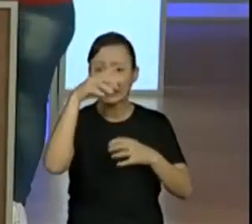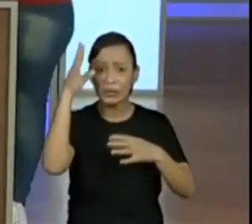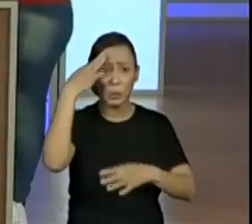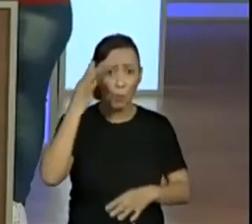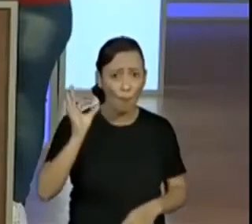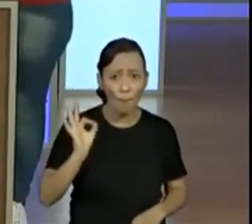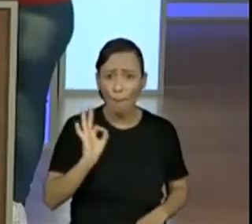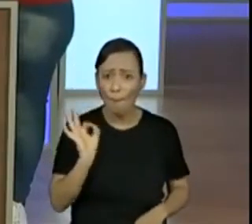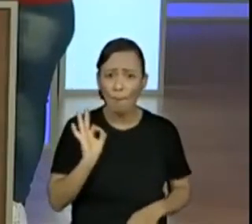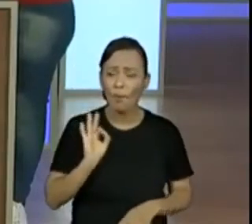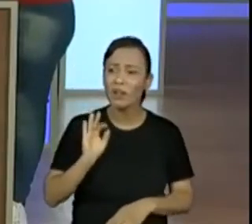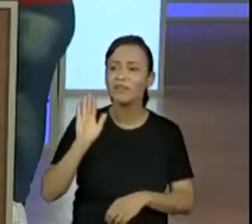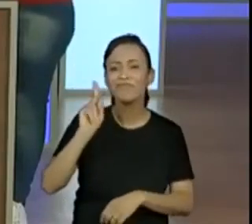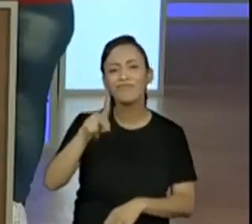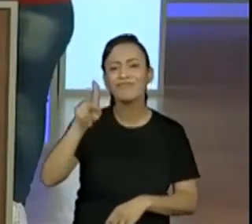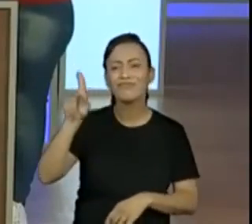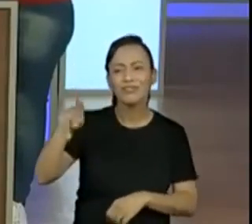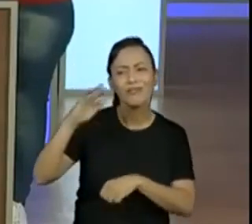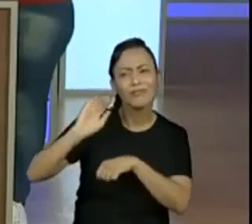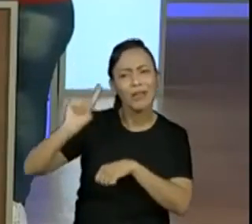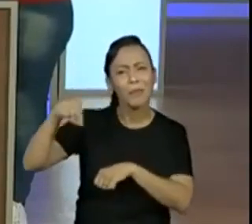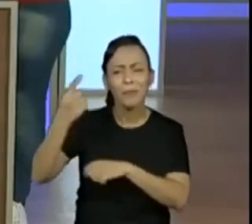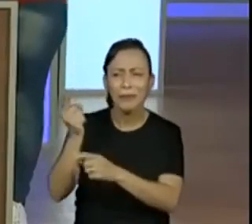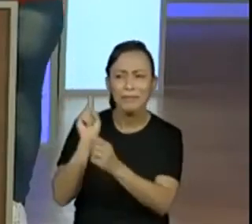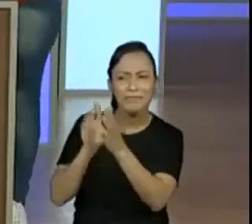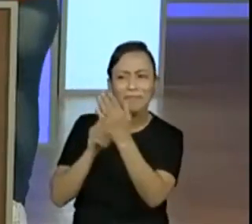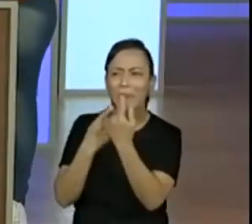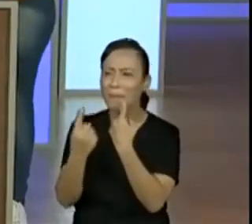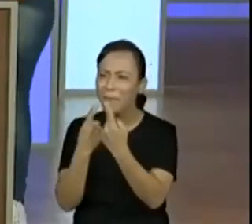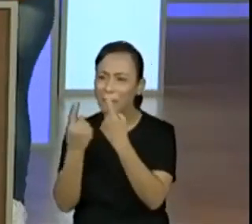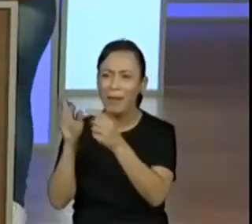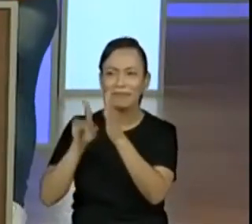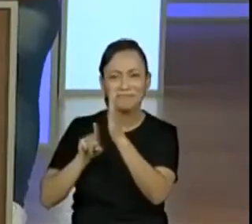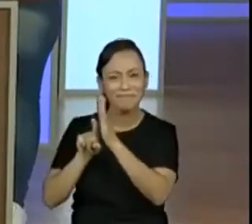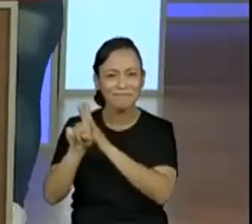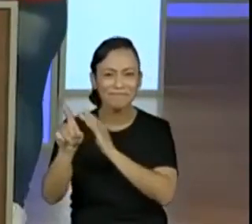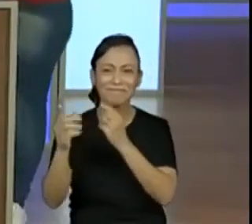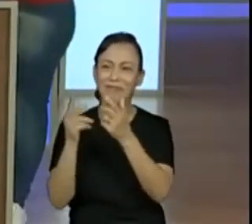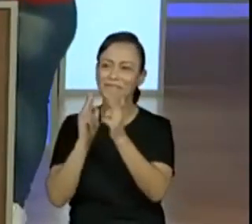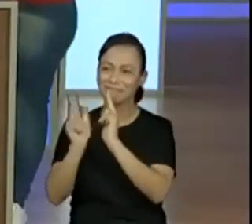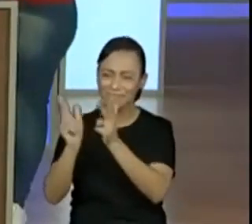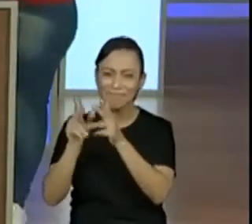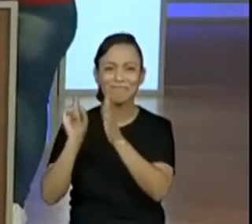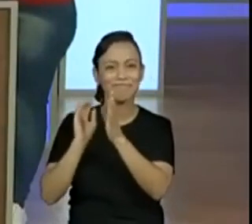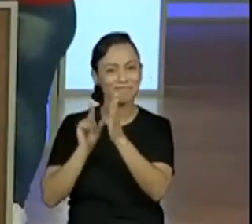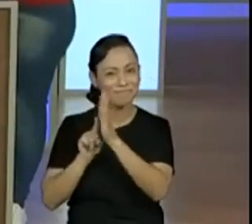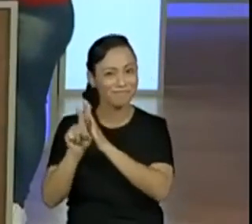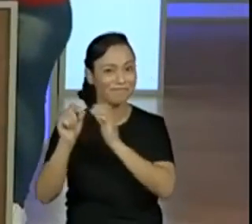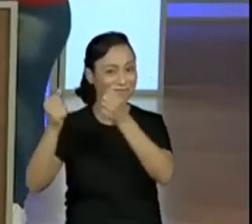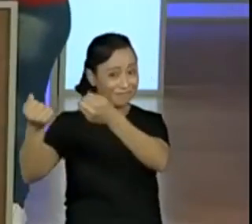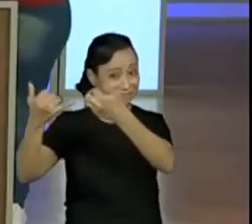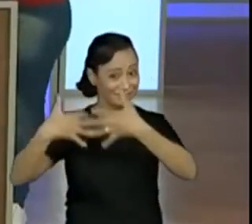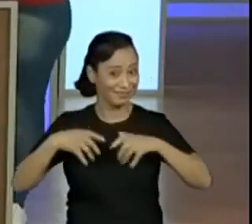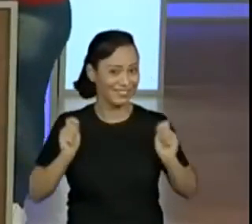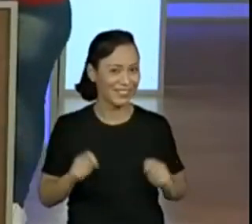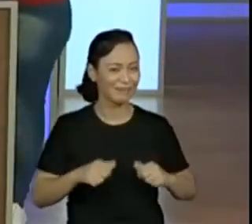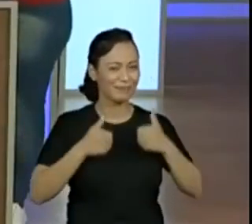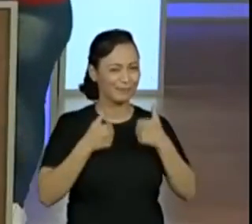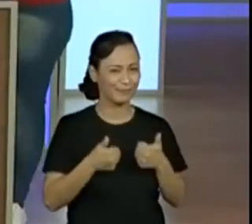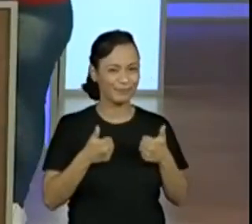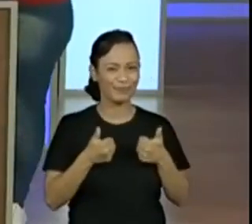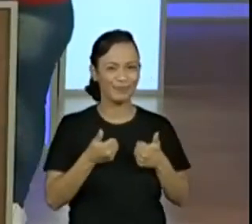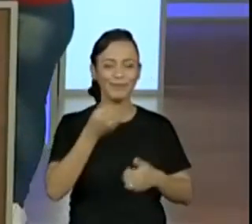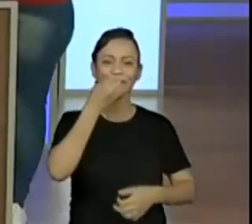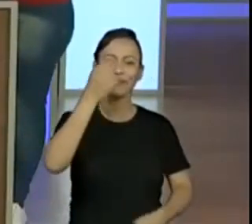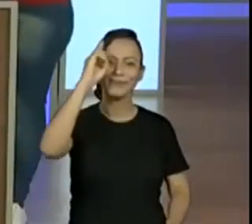para a sua professora, que eu tenho certeza que eles entendem, não é? Então, vamos lá, elas continuam ali dando bom dia, bom dia de novo, bom